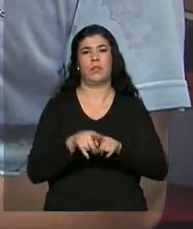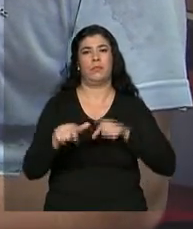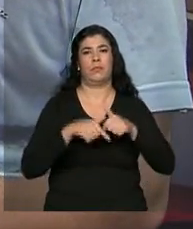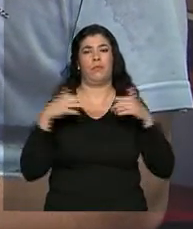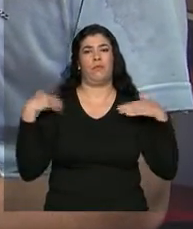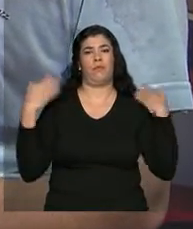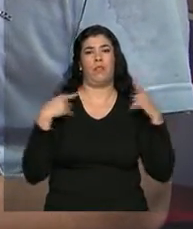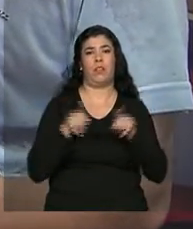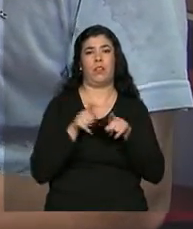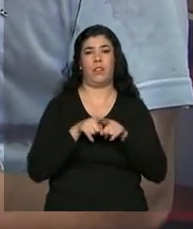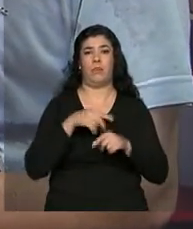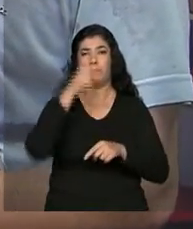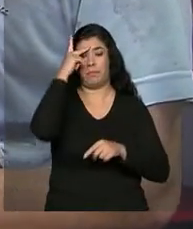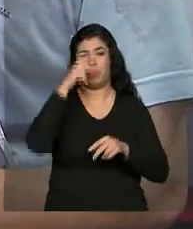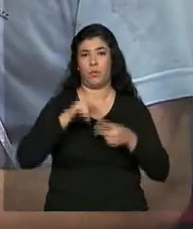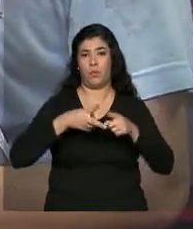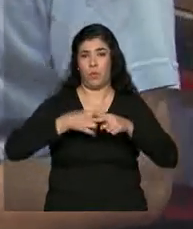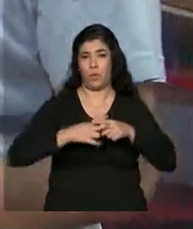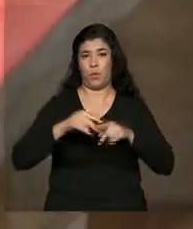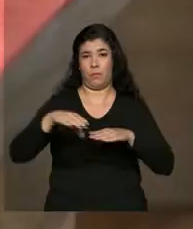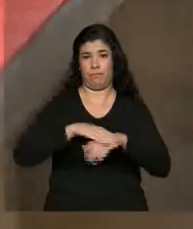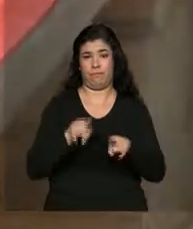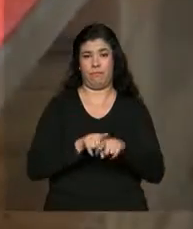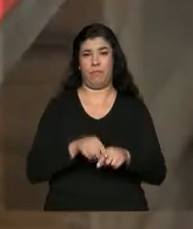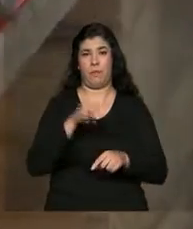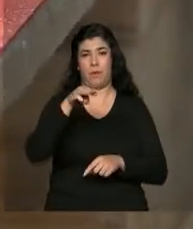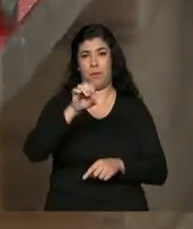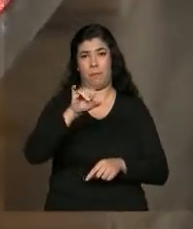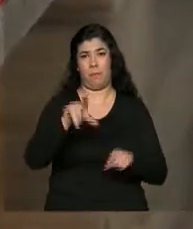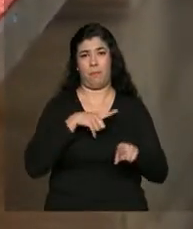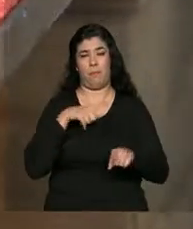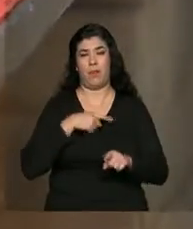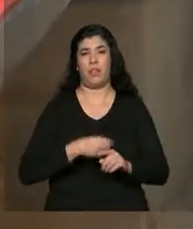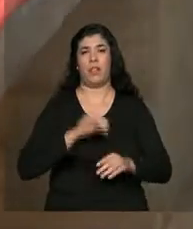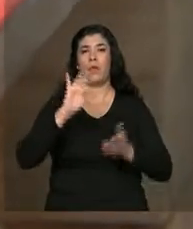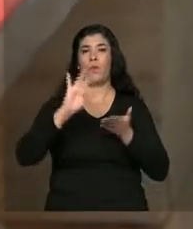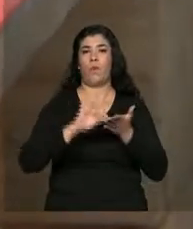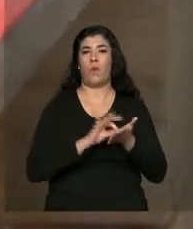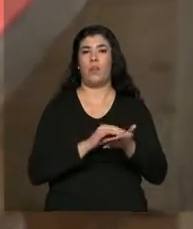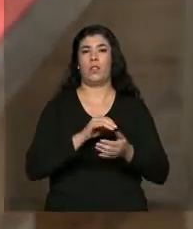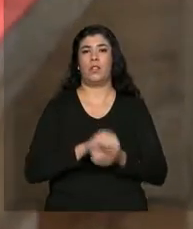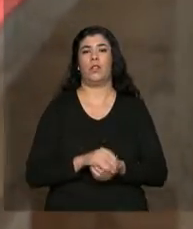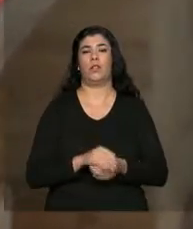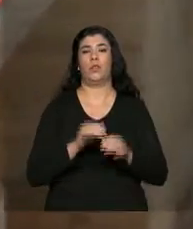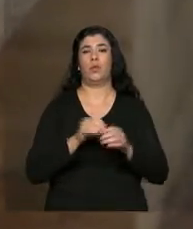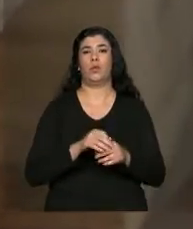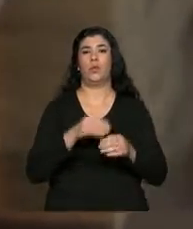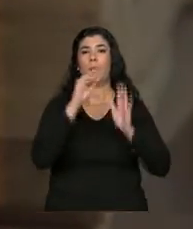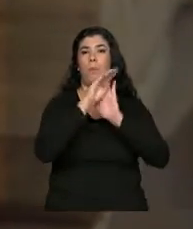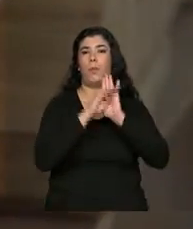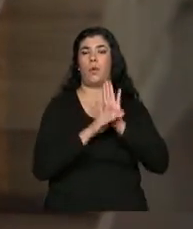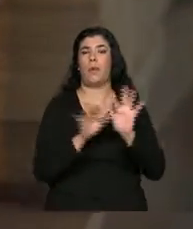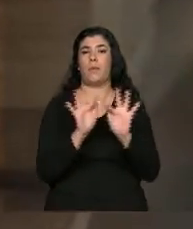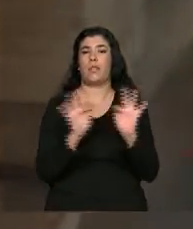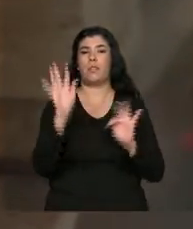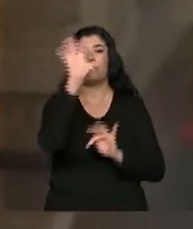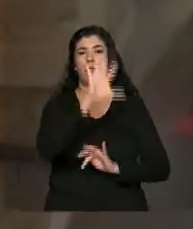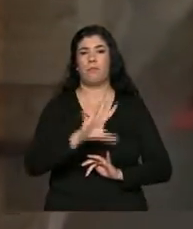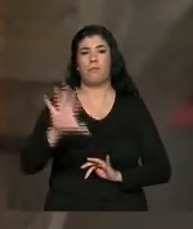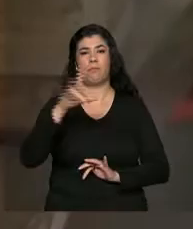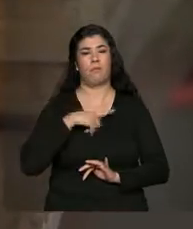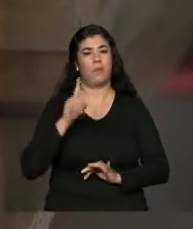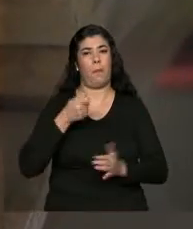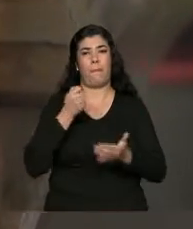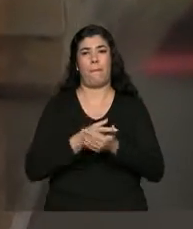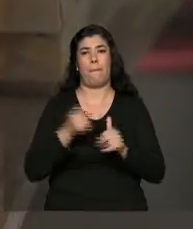sapateiro. O microempreendedor individual é enquadrado no Simples Nacional e fique isento de impostos federais. Paga